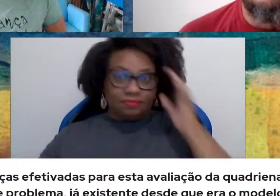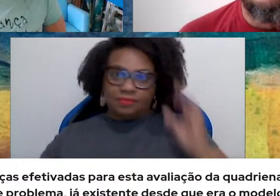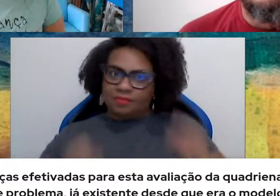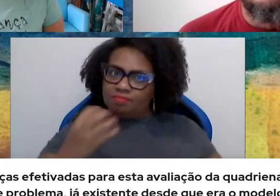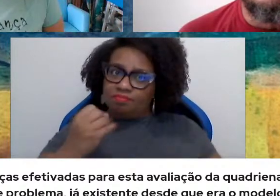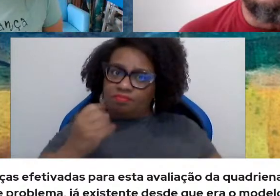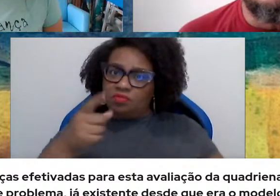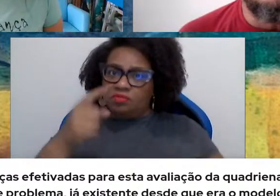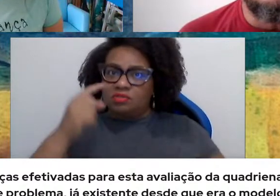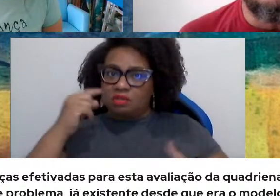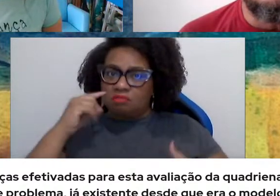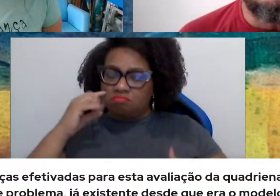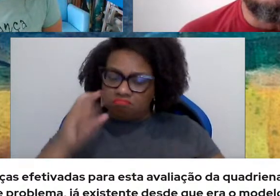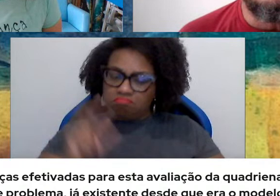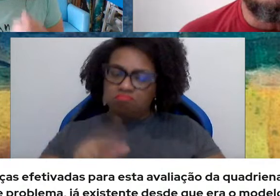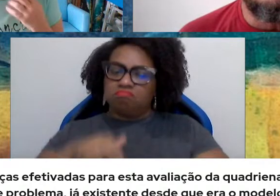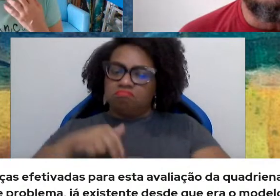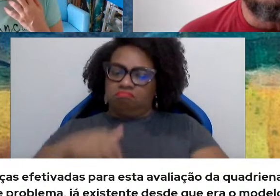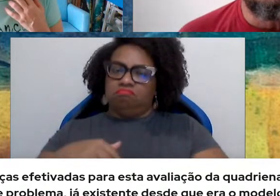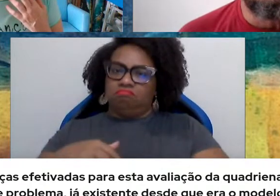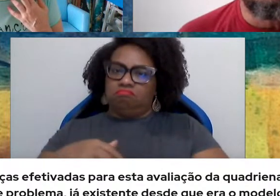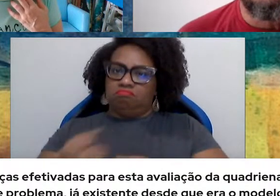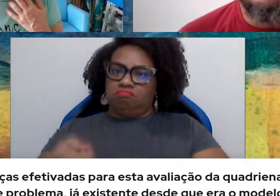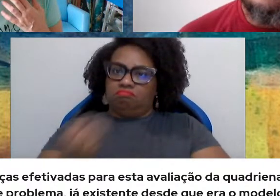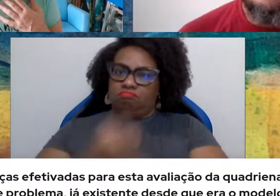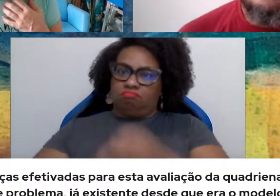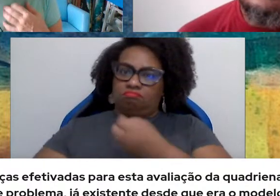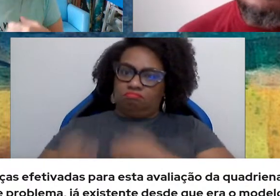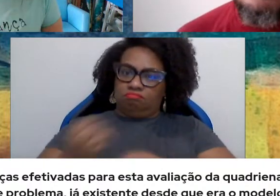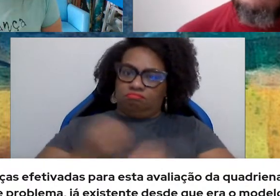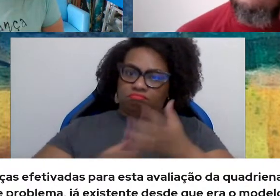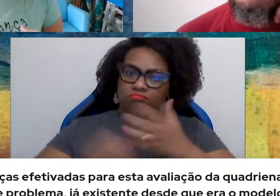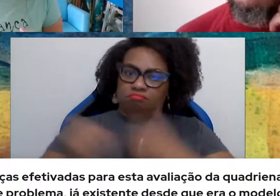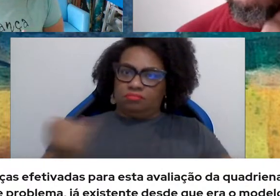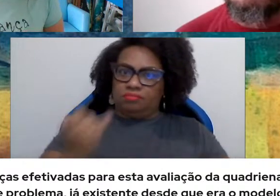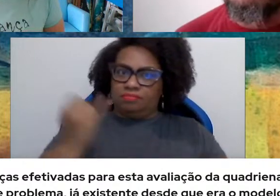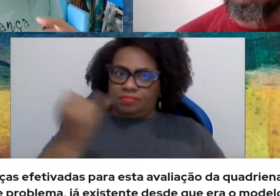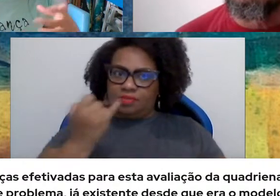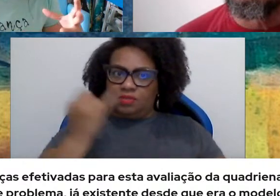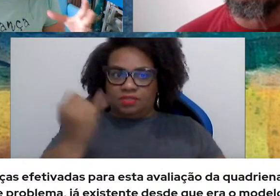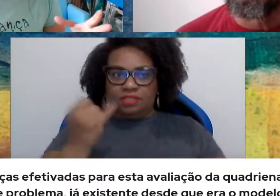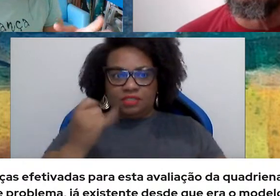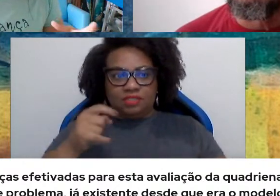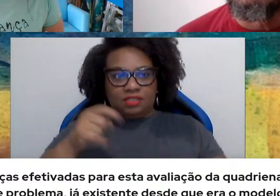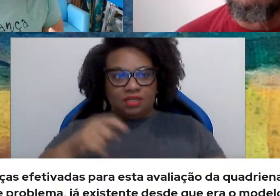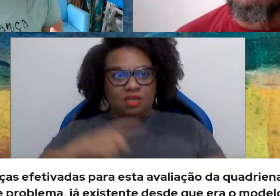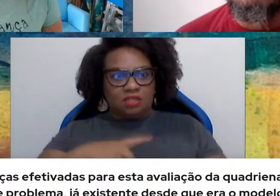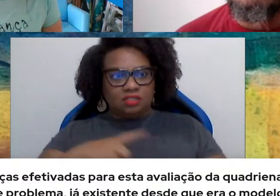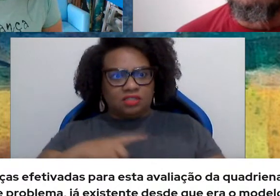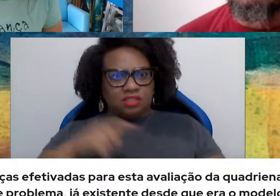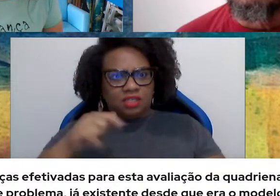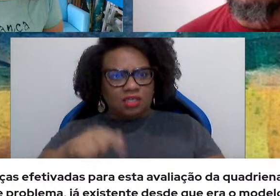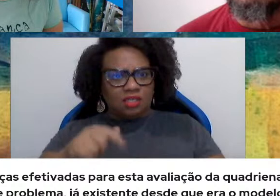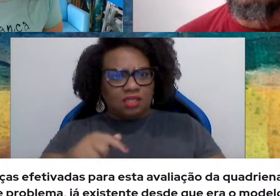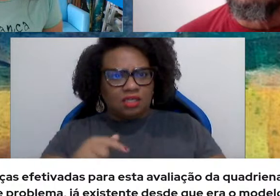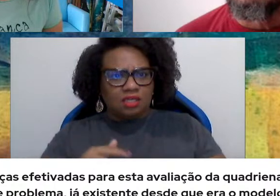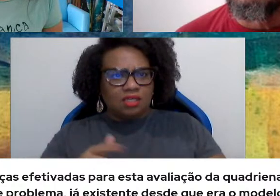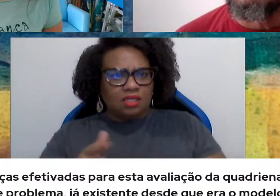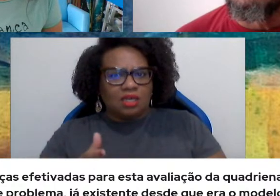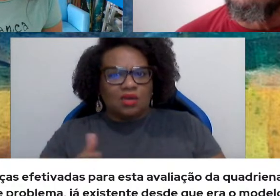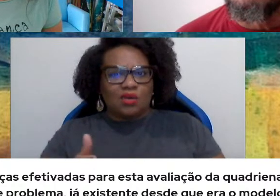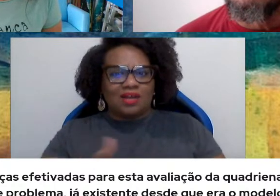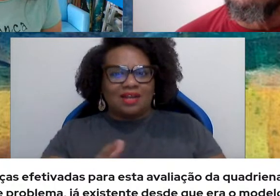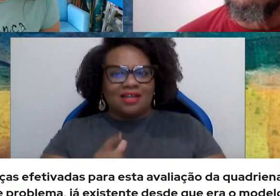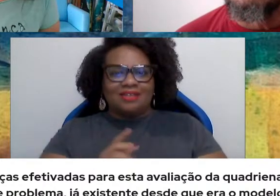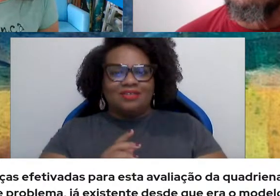você estar trazendo essas informações para a gente, super importantes, né? Eu acho que tem algumas questões que são essas, que nesse momento não dá muito para ter a